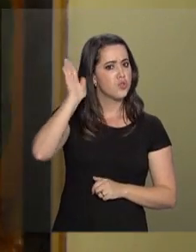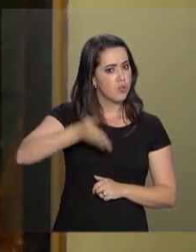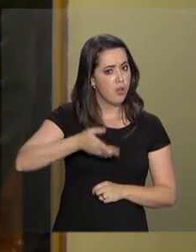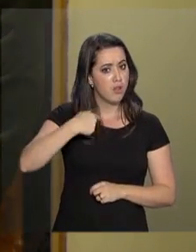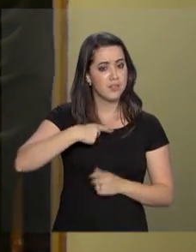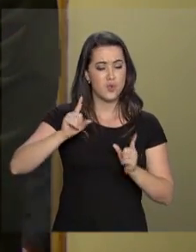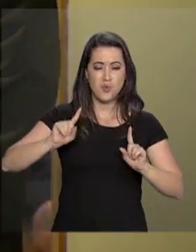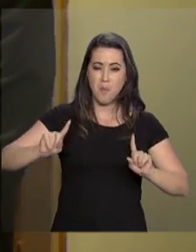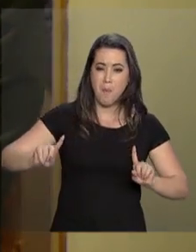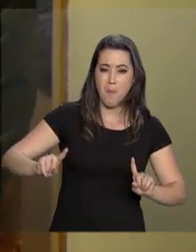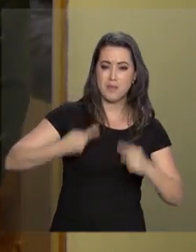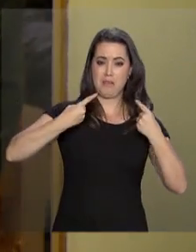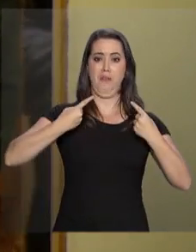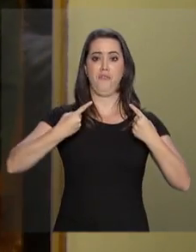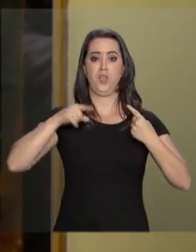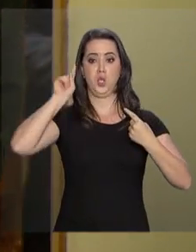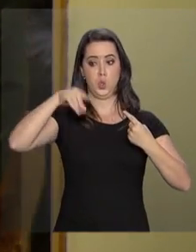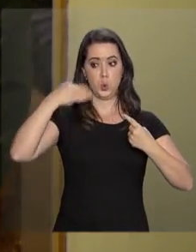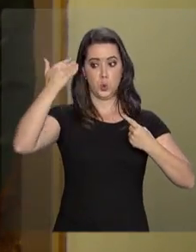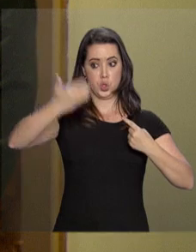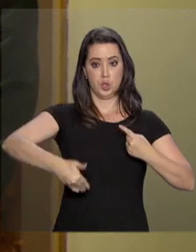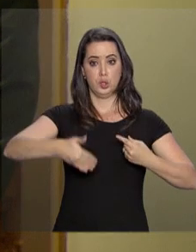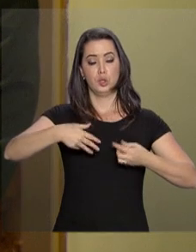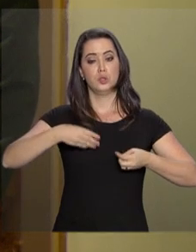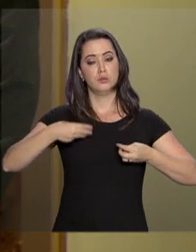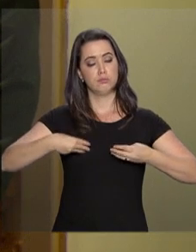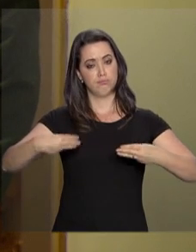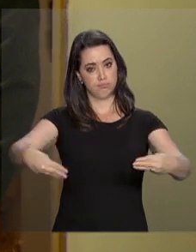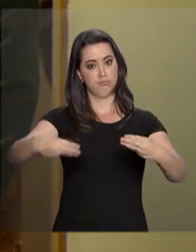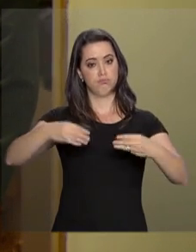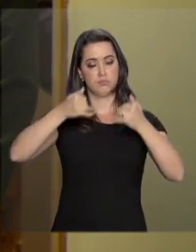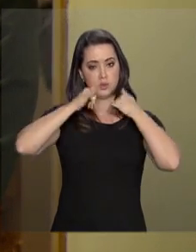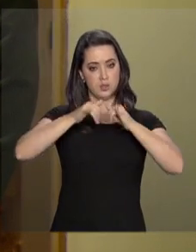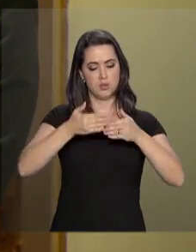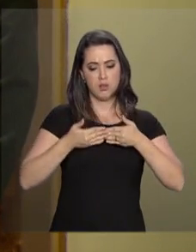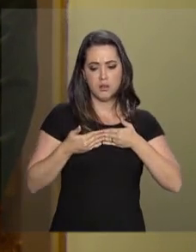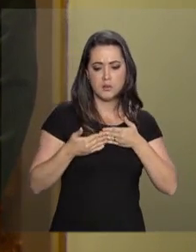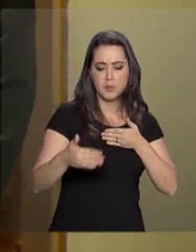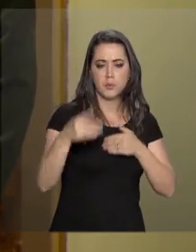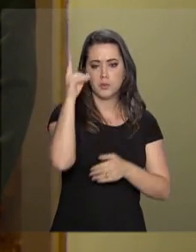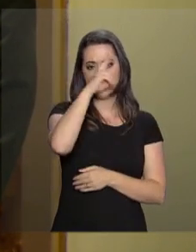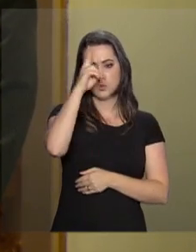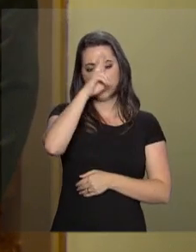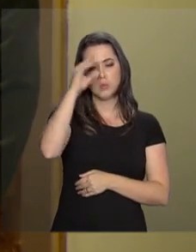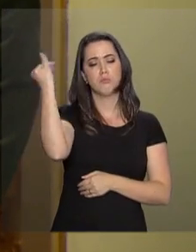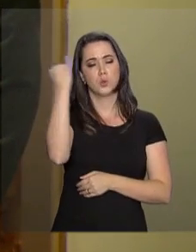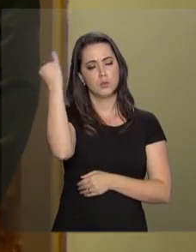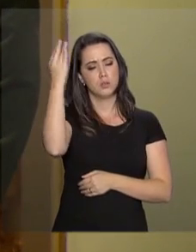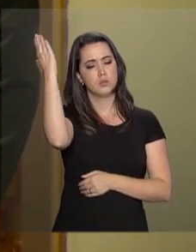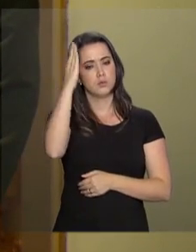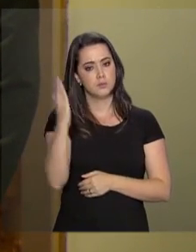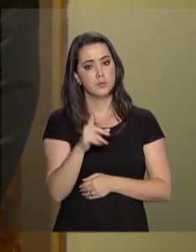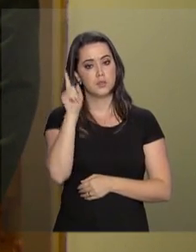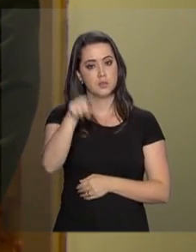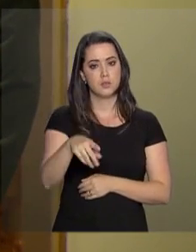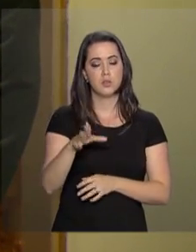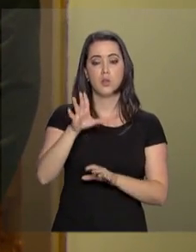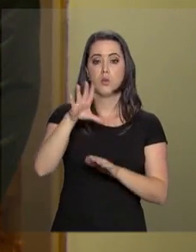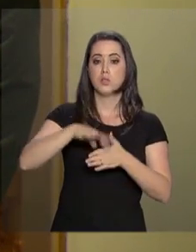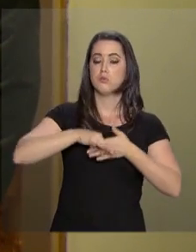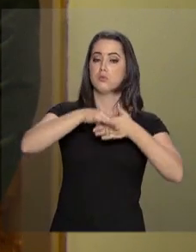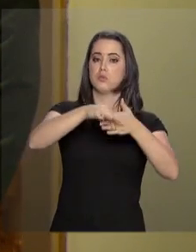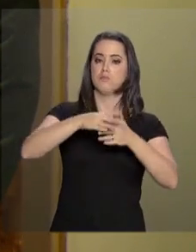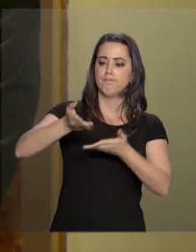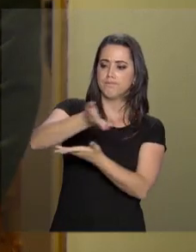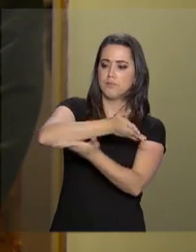maiores desafios à frente do Ministério de Minas e Energia, neste momento histórico do país, são o de coordenar e